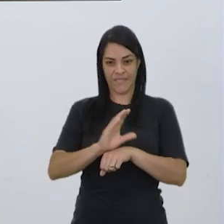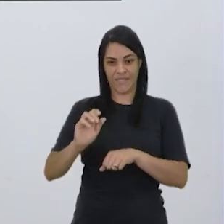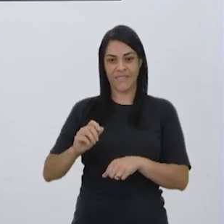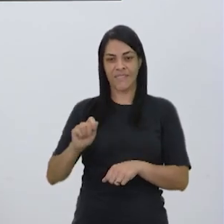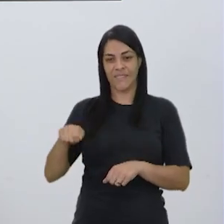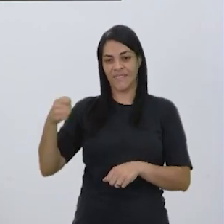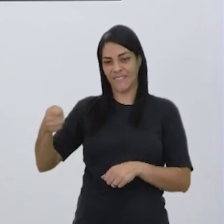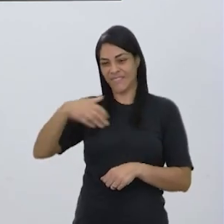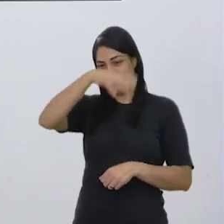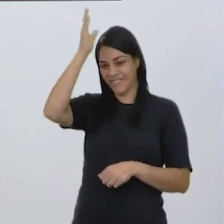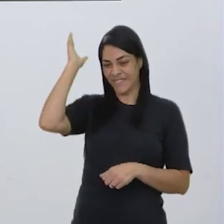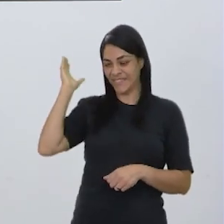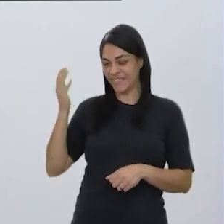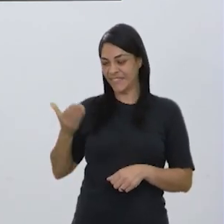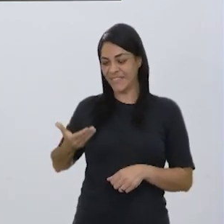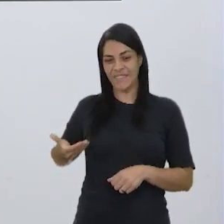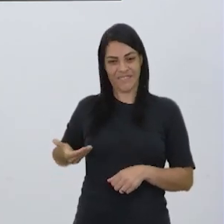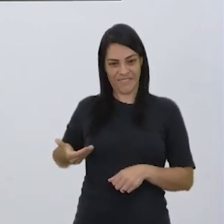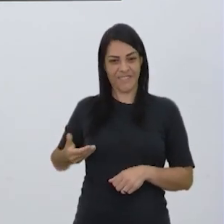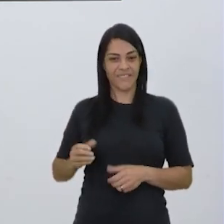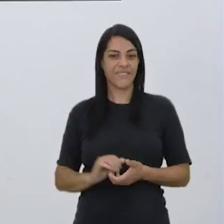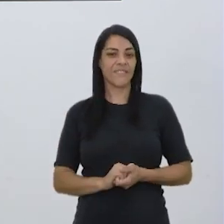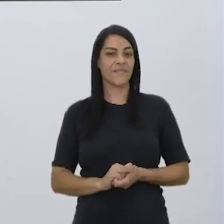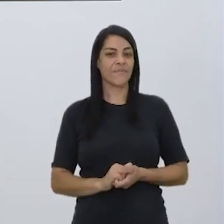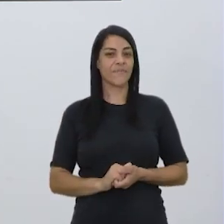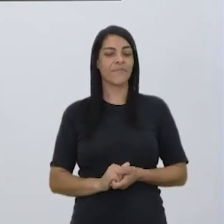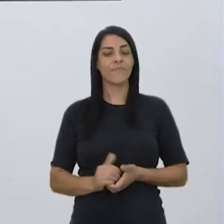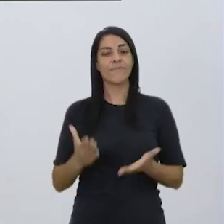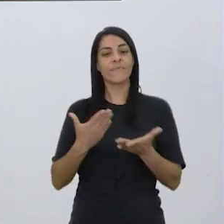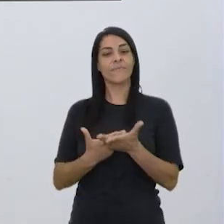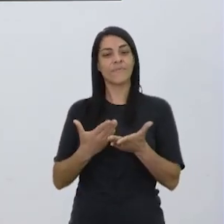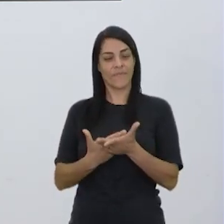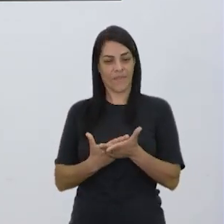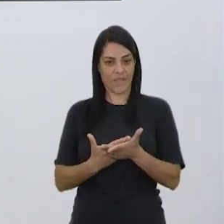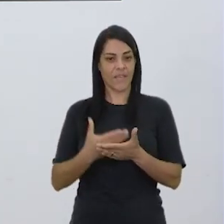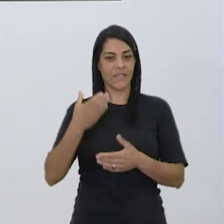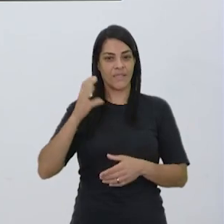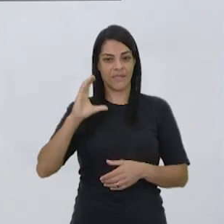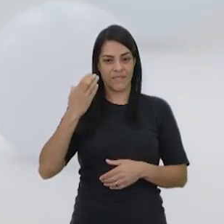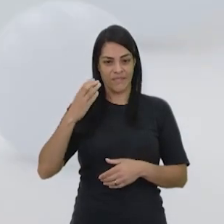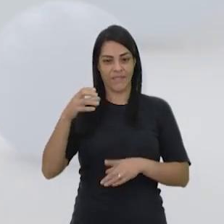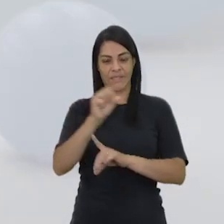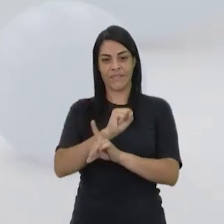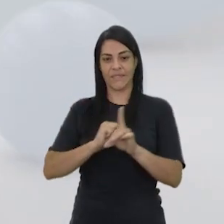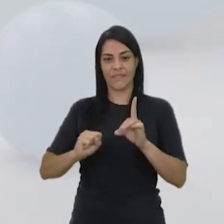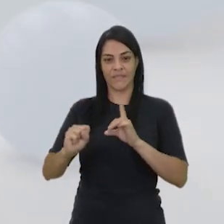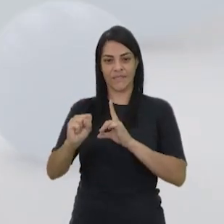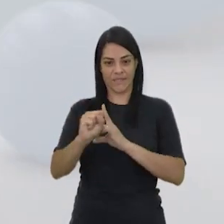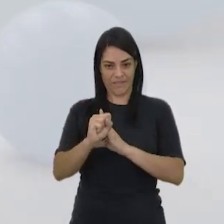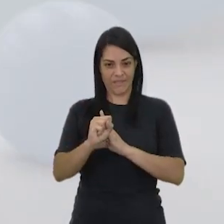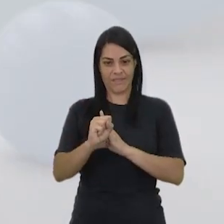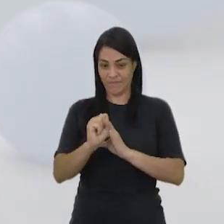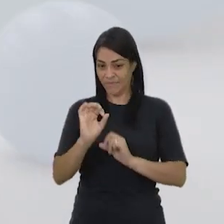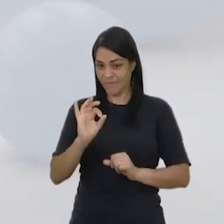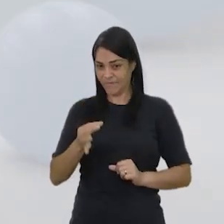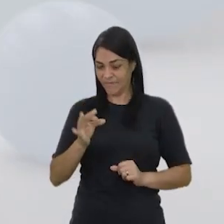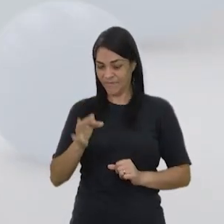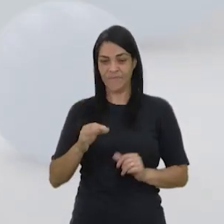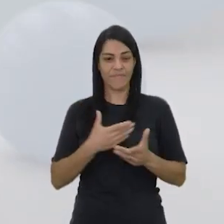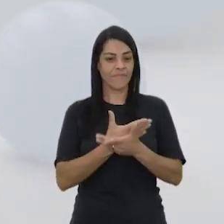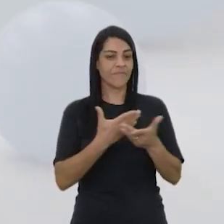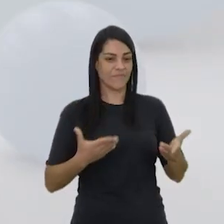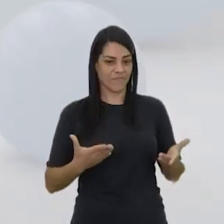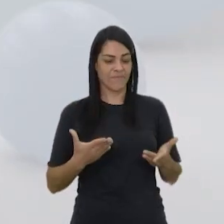daqui, ok? Então, vamos à aula de hoje que é Ciência e Sociedade. Nós